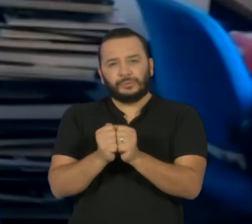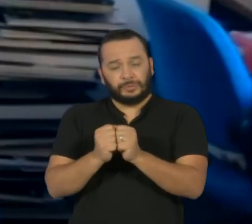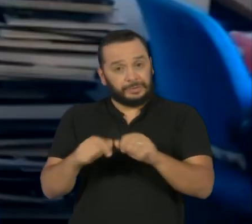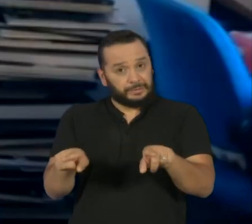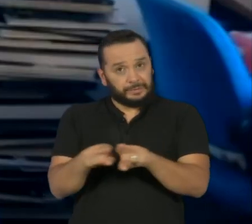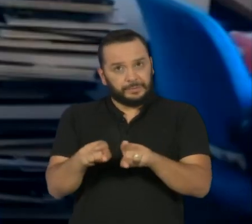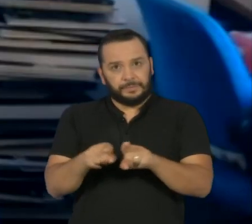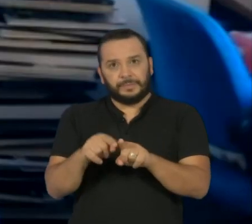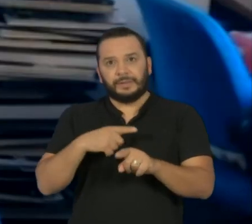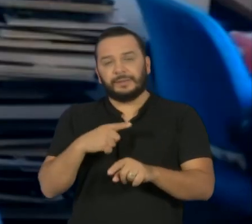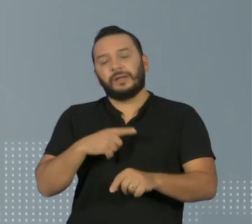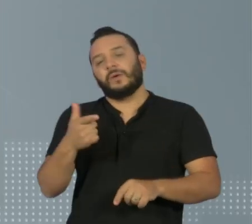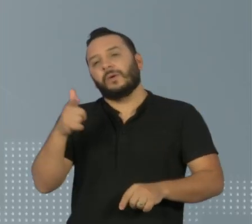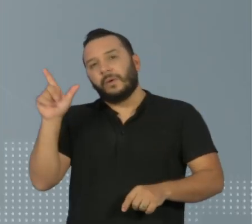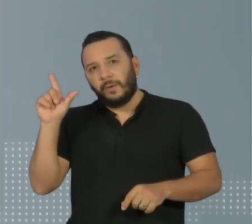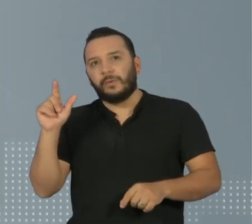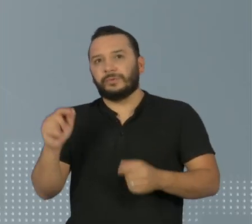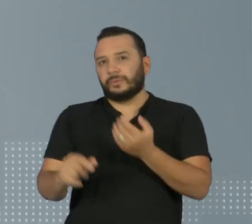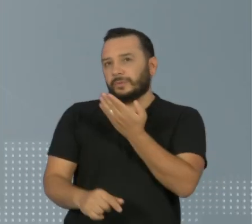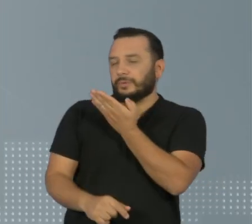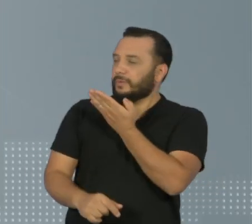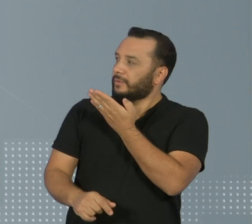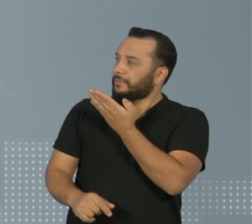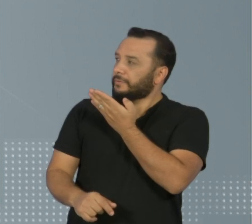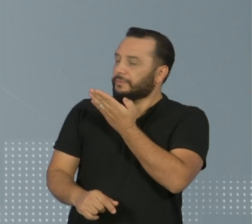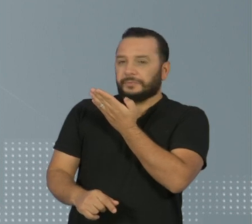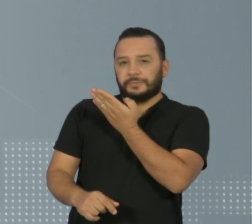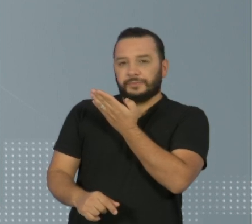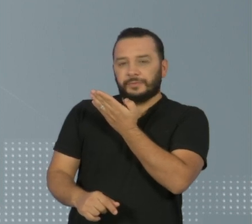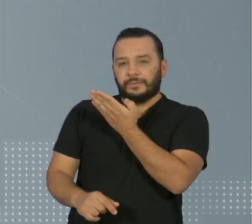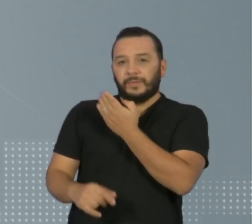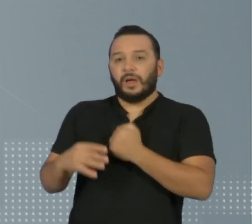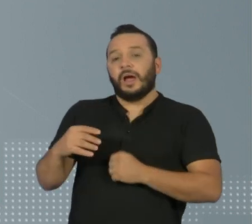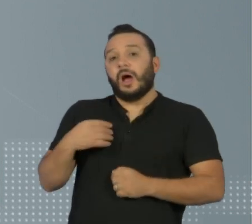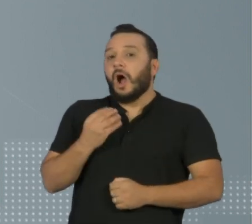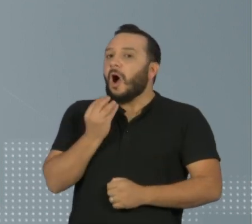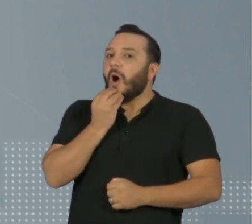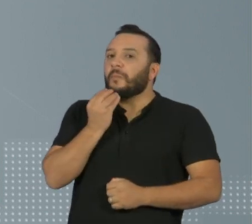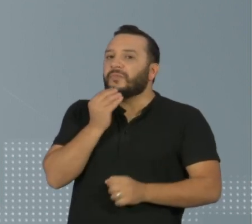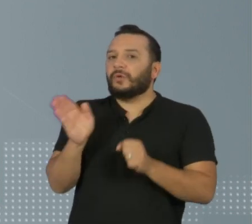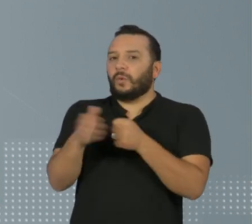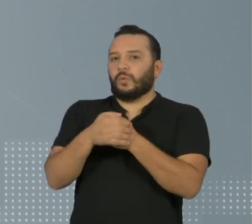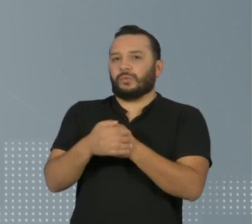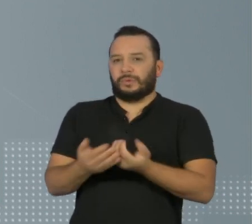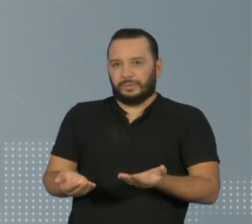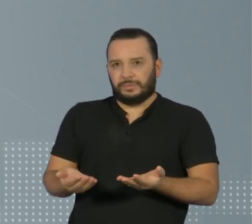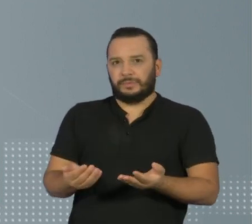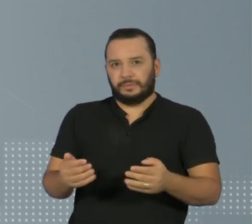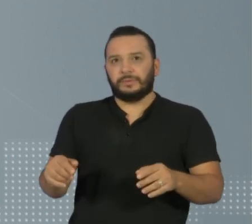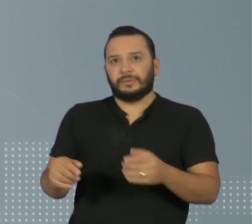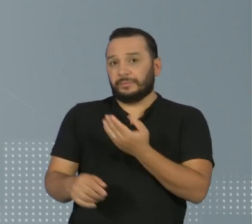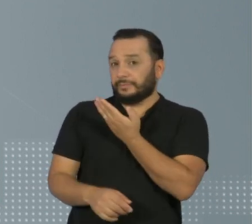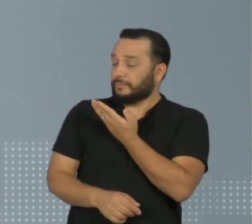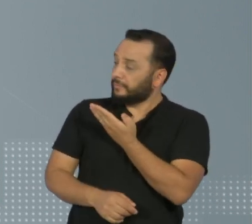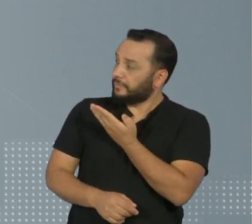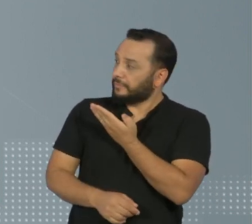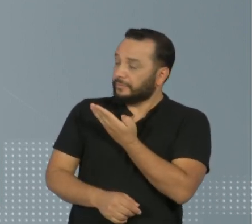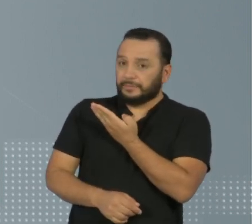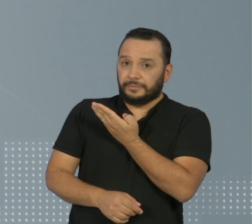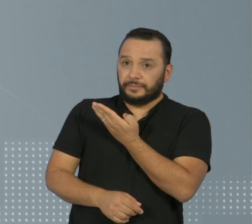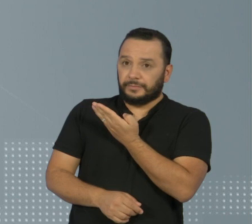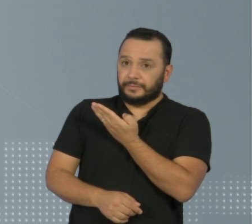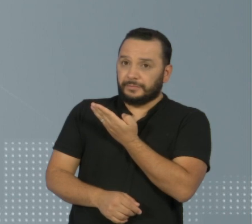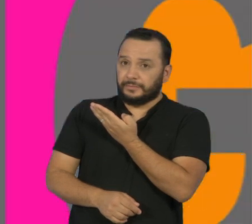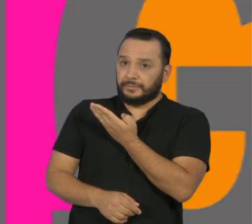Óbvio Oculto, que é que todo mundo diz que isso parecia tão óbvio, né? Esse daqui, ele tá escrito Everything with